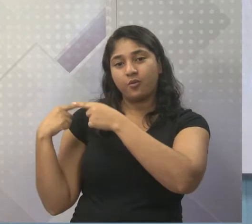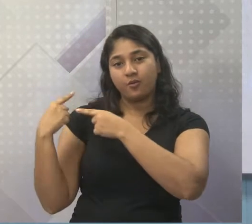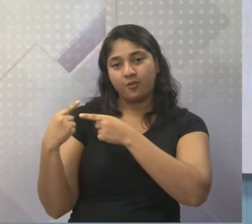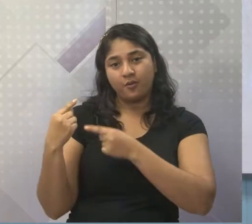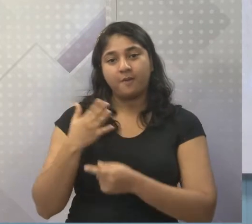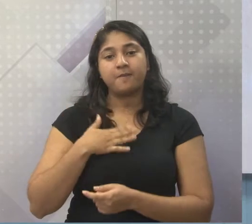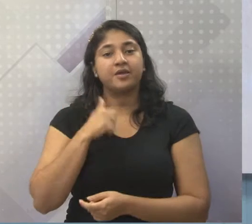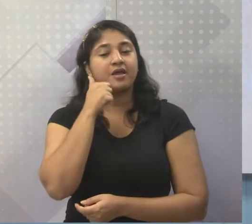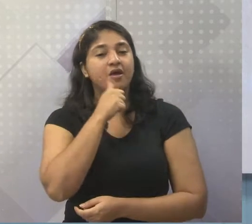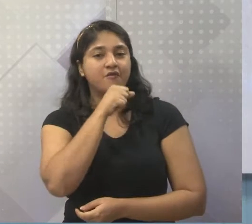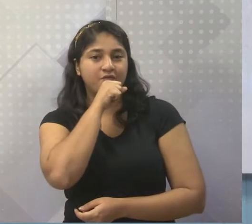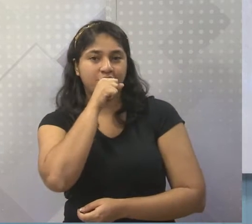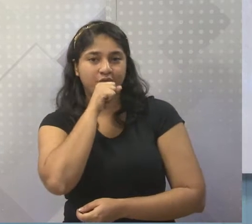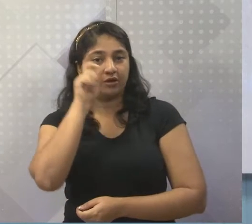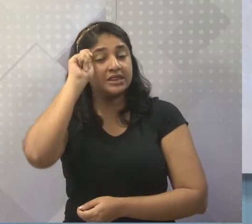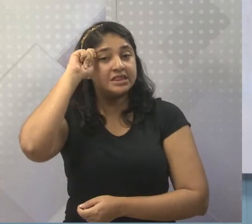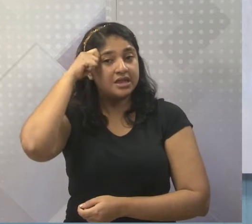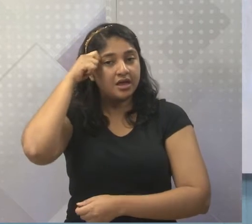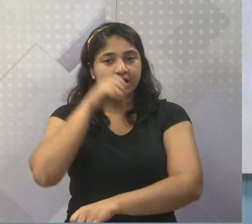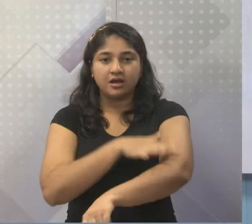era negra por parte de pai.